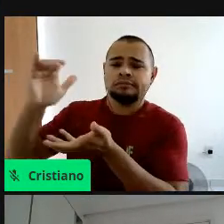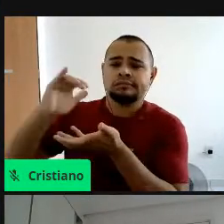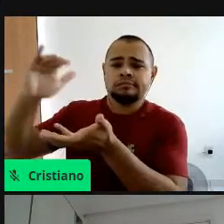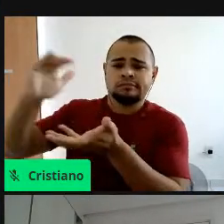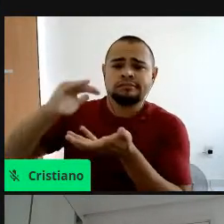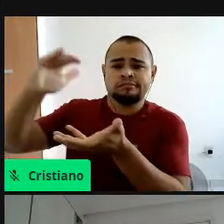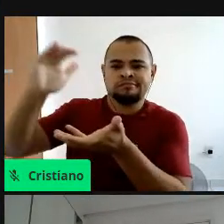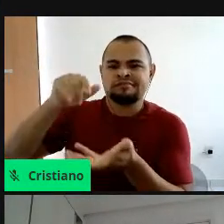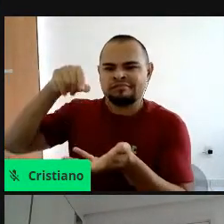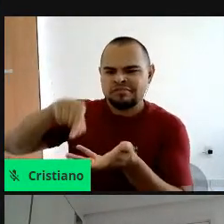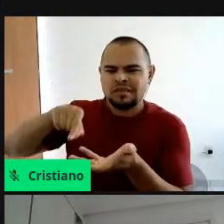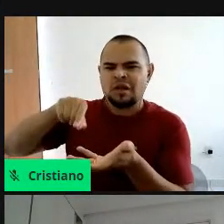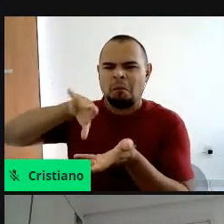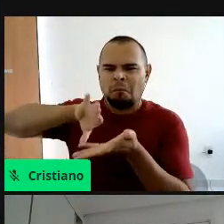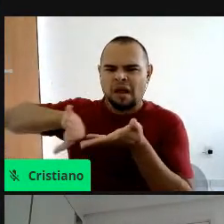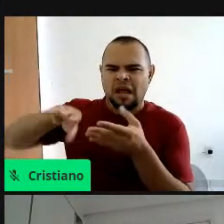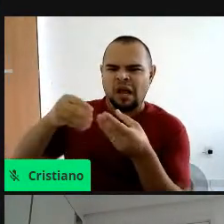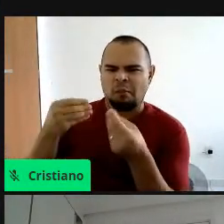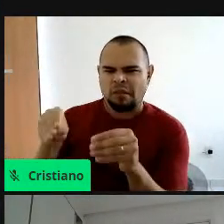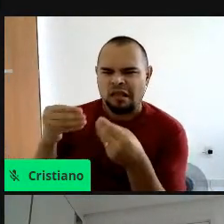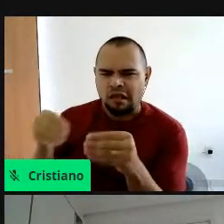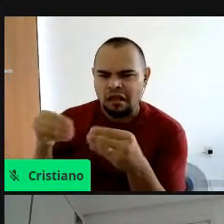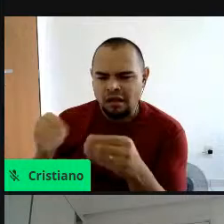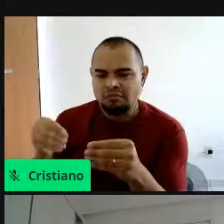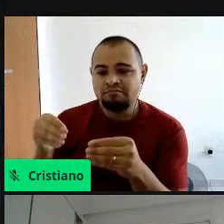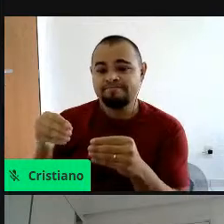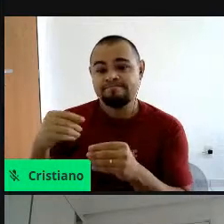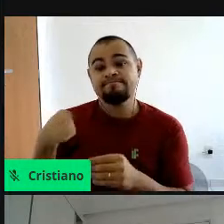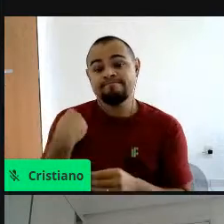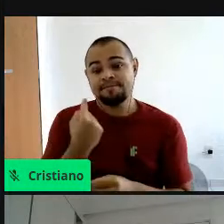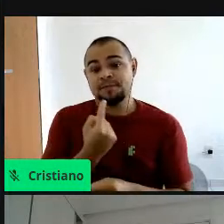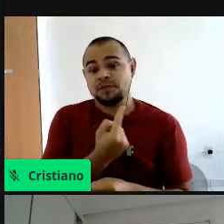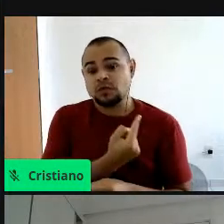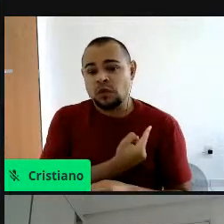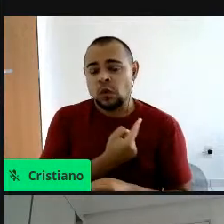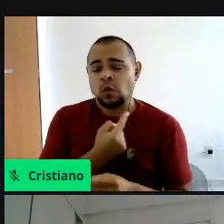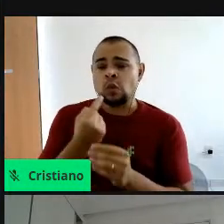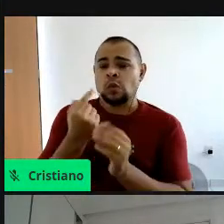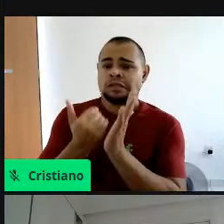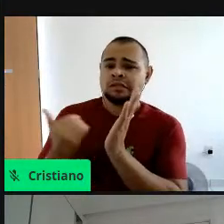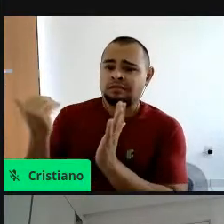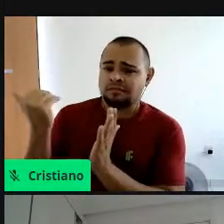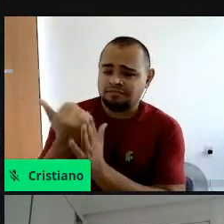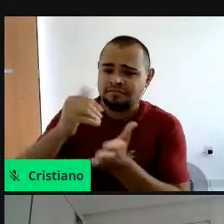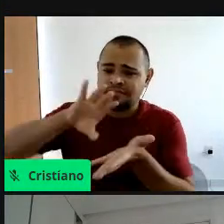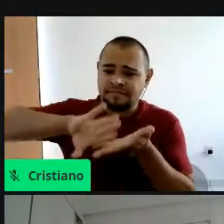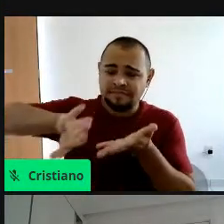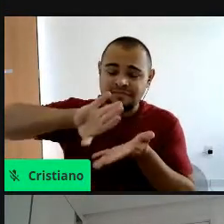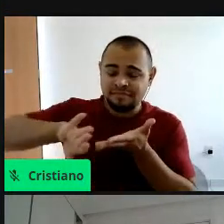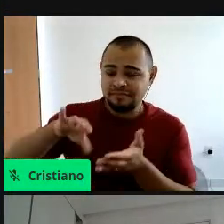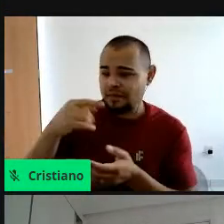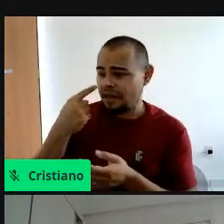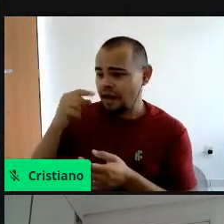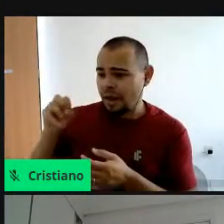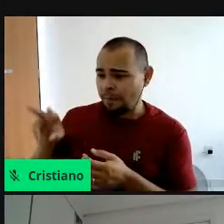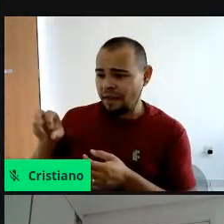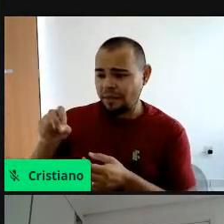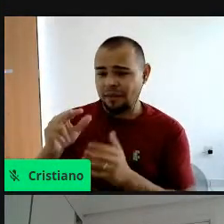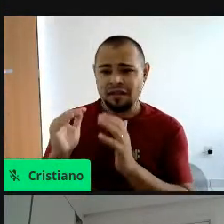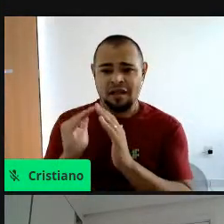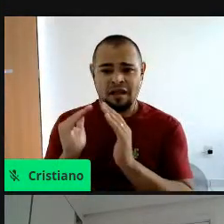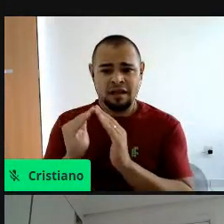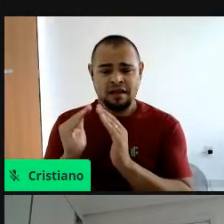tudo isso vem acompanhado de plástico, né, a gente gera uma grande quantidade de resíduos, é só a gente observar na nossa casa,